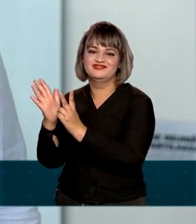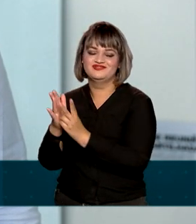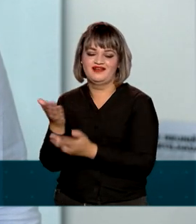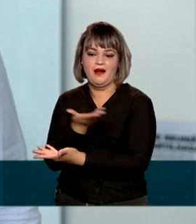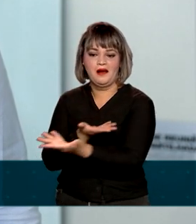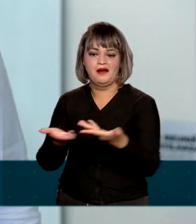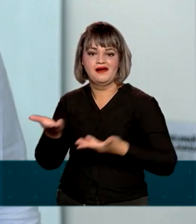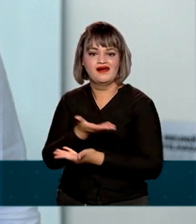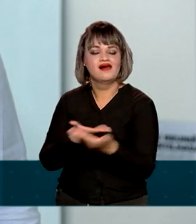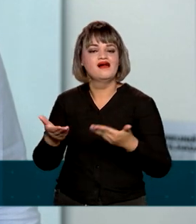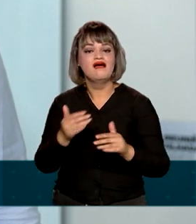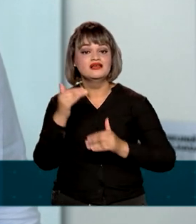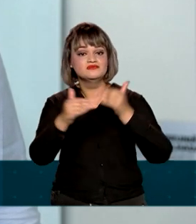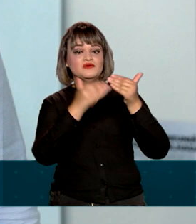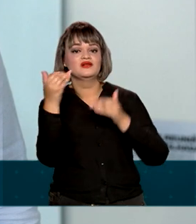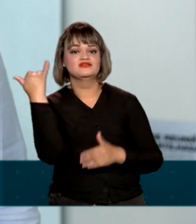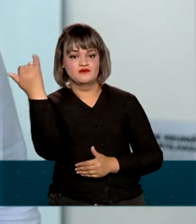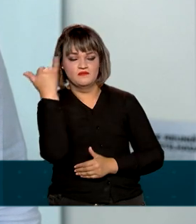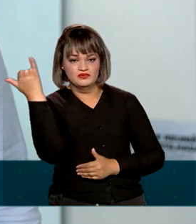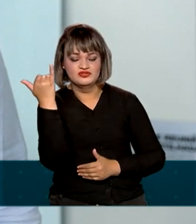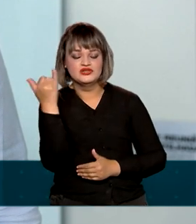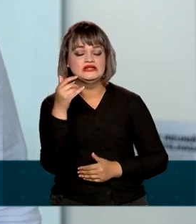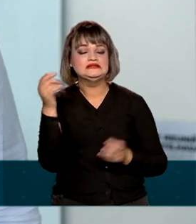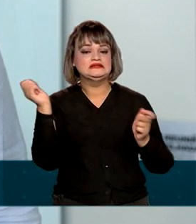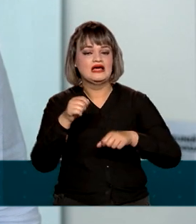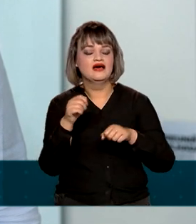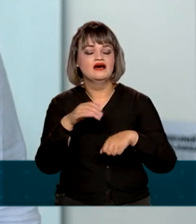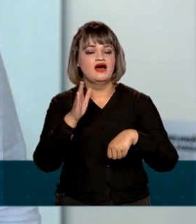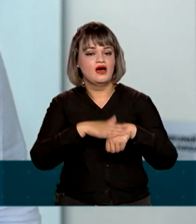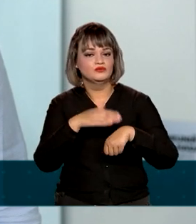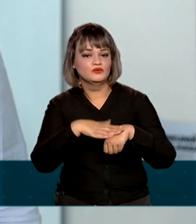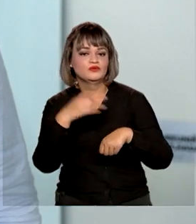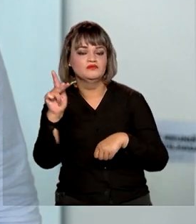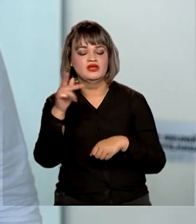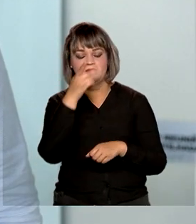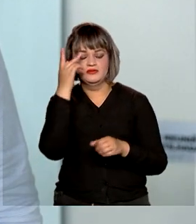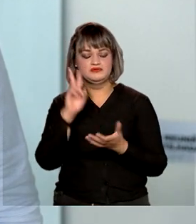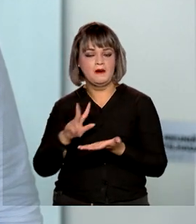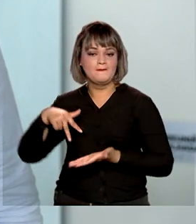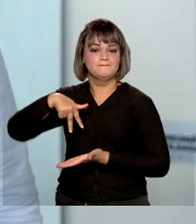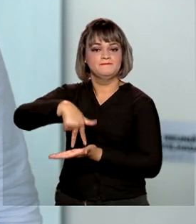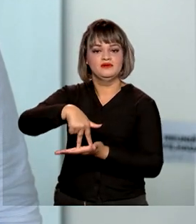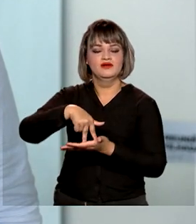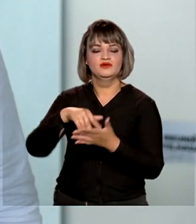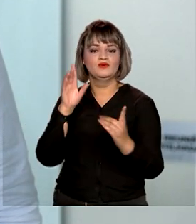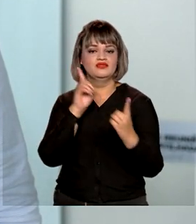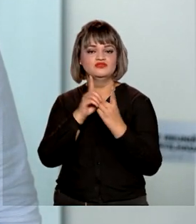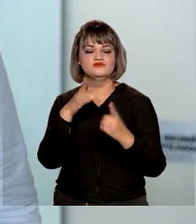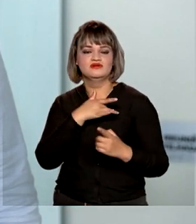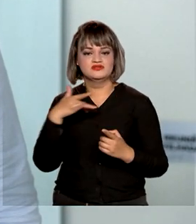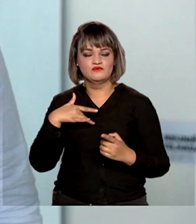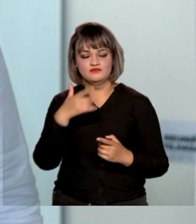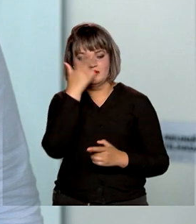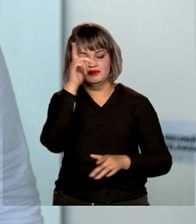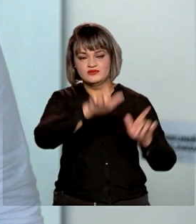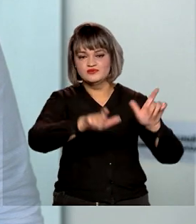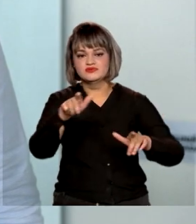avanço importante que dá autonomia e dá o protagonismo do atendimento à saúde para os nossos irmãos indígenas.